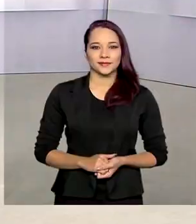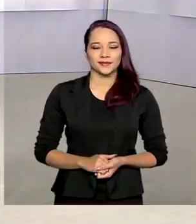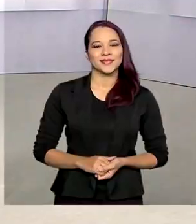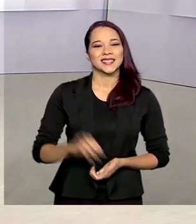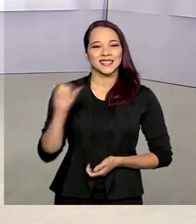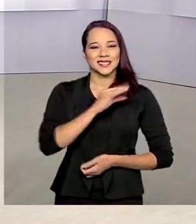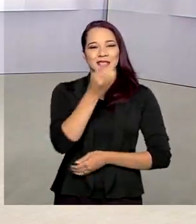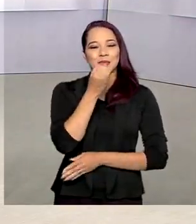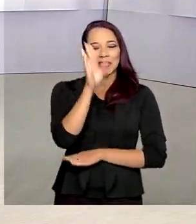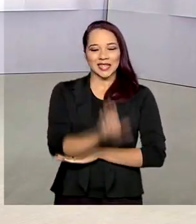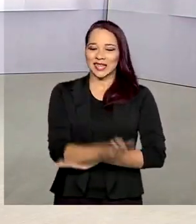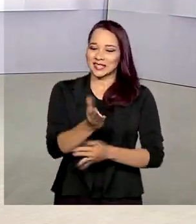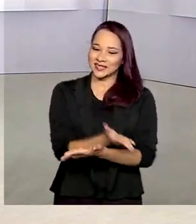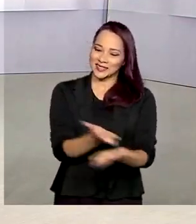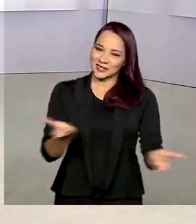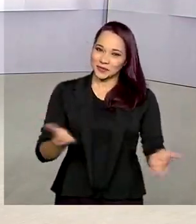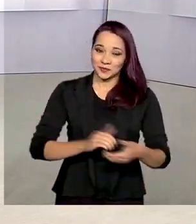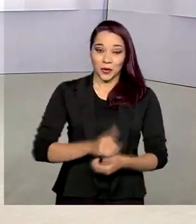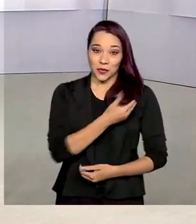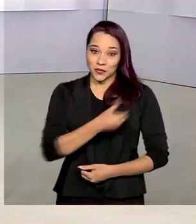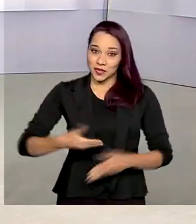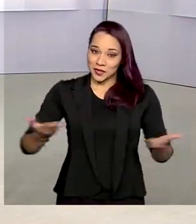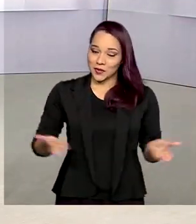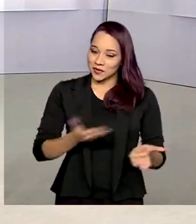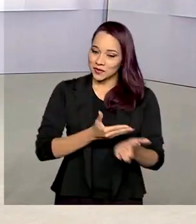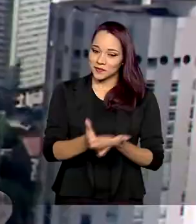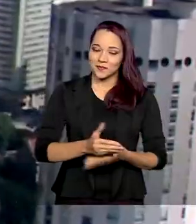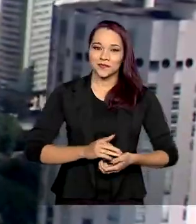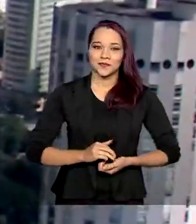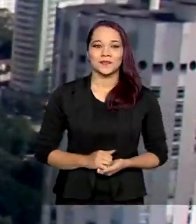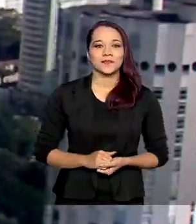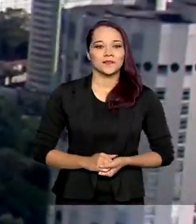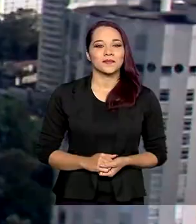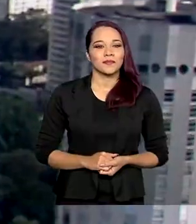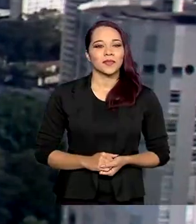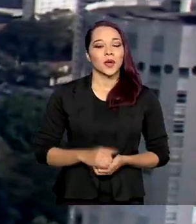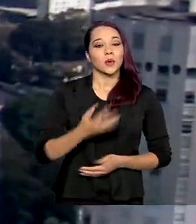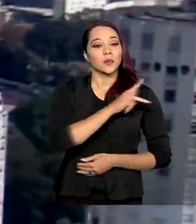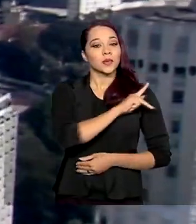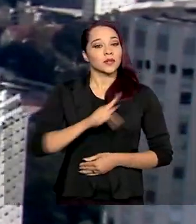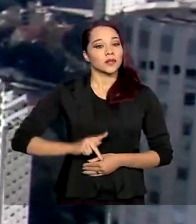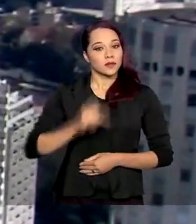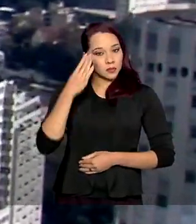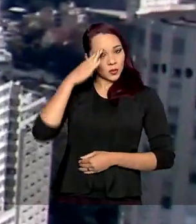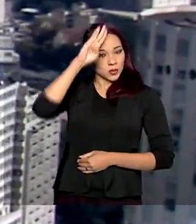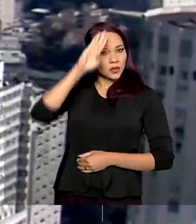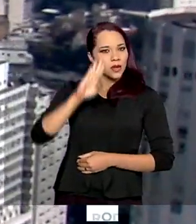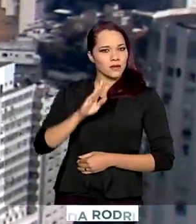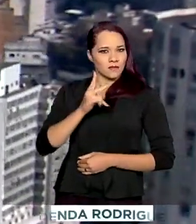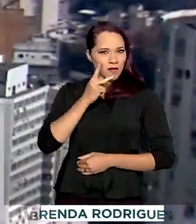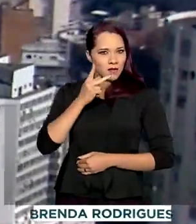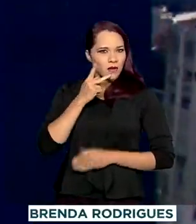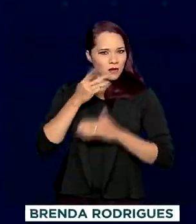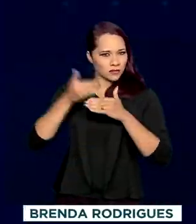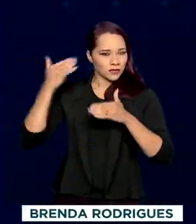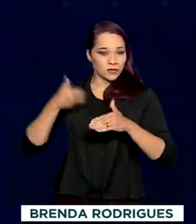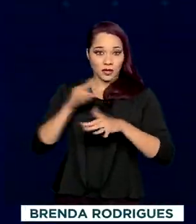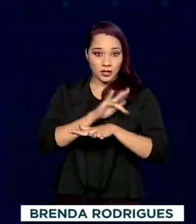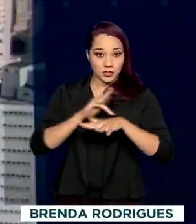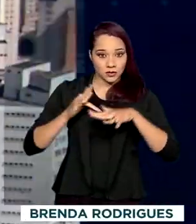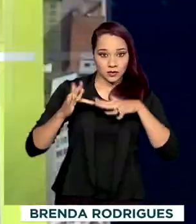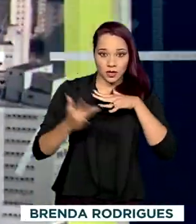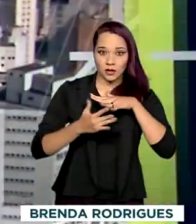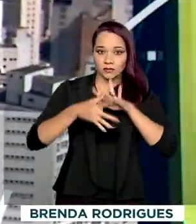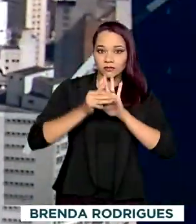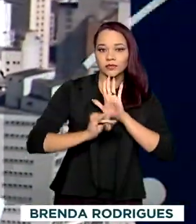Olá, boa tarde pra você. Governo agora está de volta. O presidente Jair Bolsonaro falou agora há pouco nas redes sociais